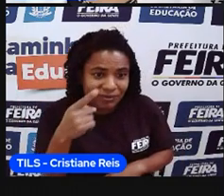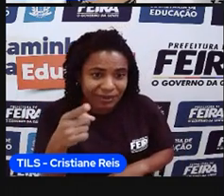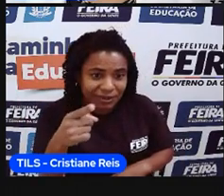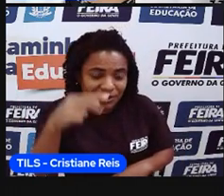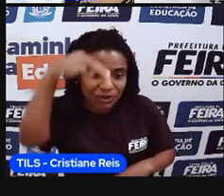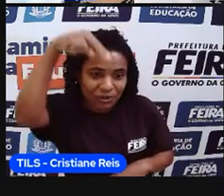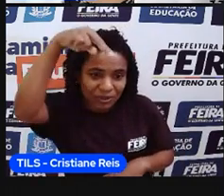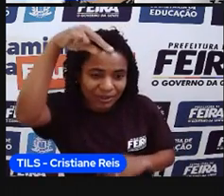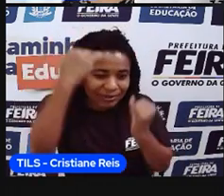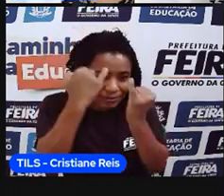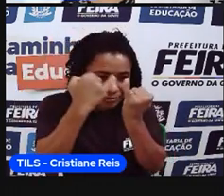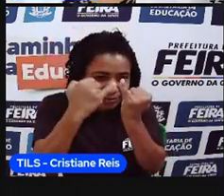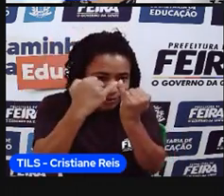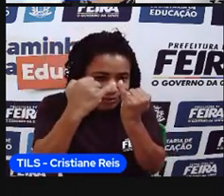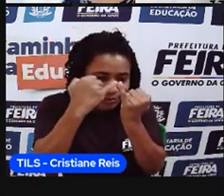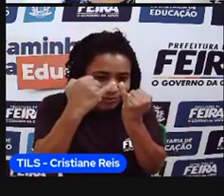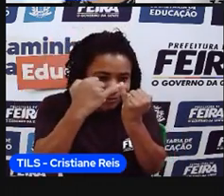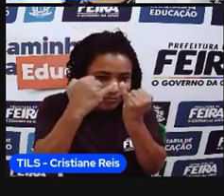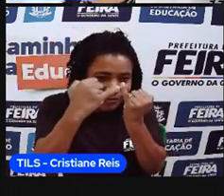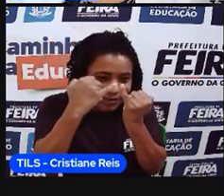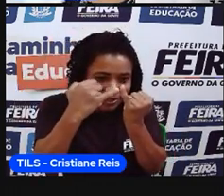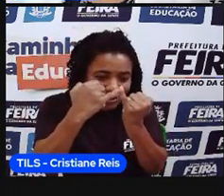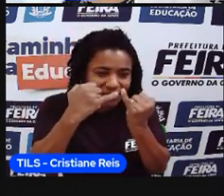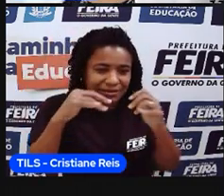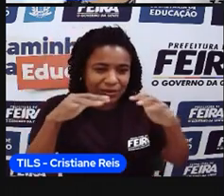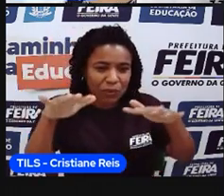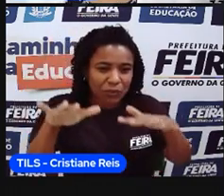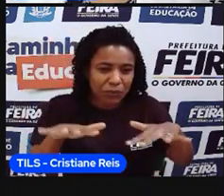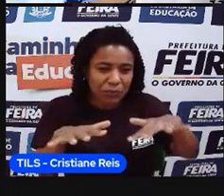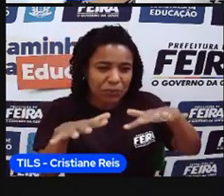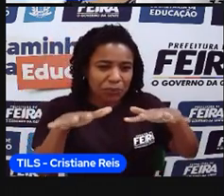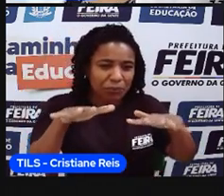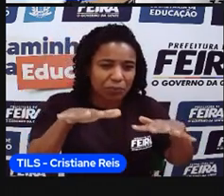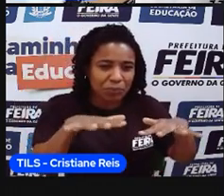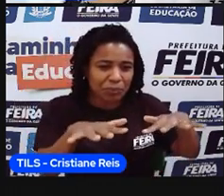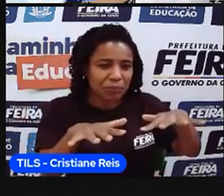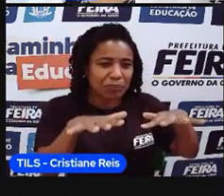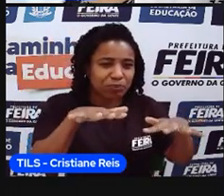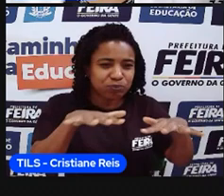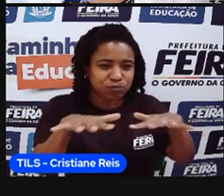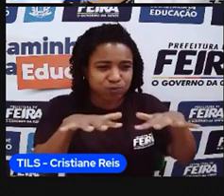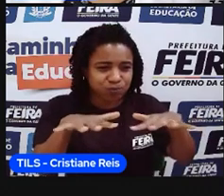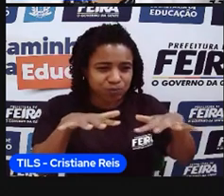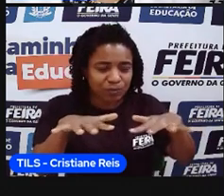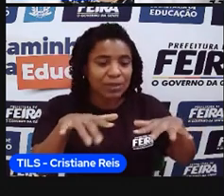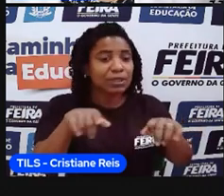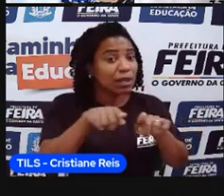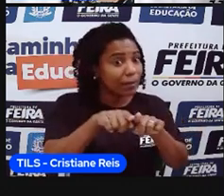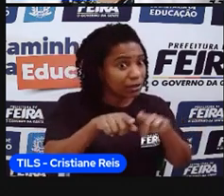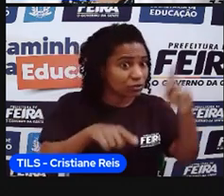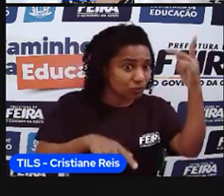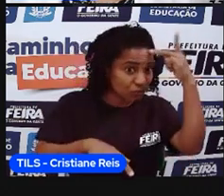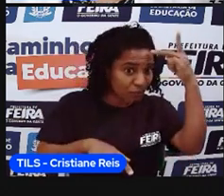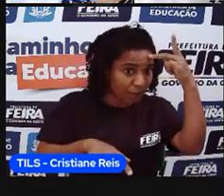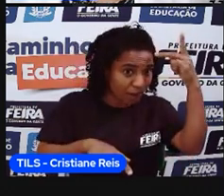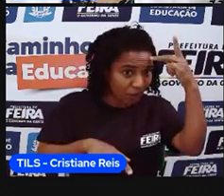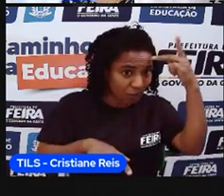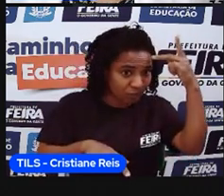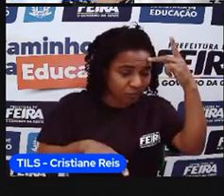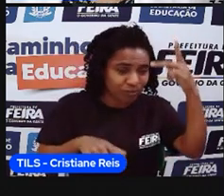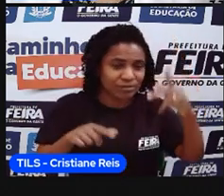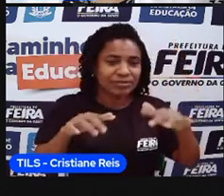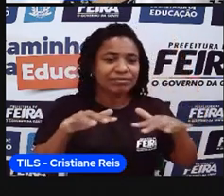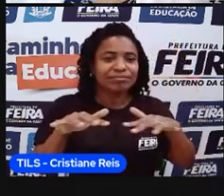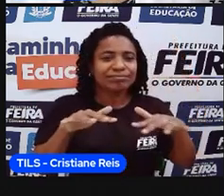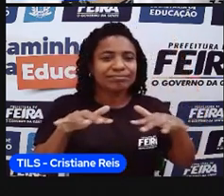região, né? Da região nordeste. E também uma partezinha aqui na região de São Paulo, por aí. Mas, na realidade, nós